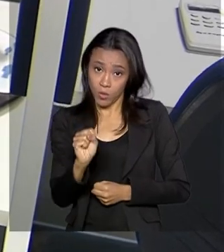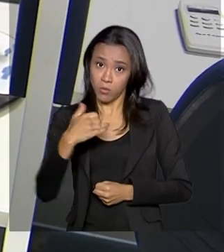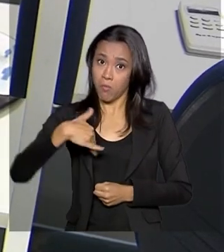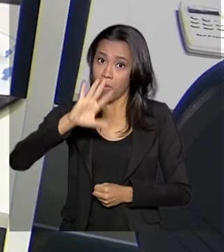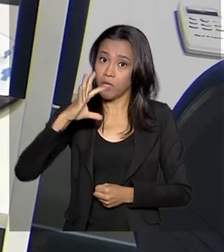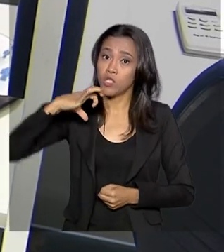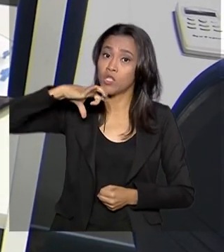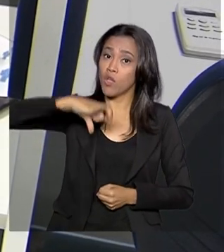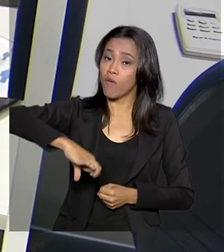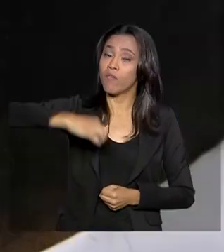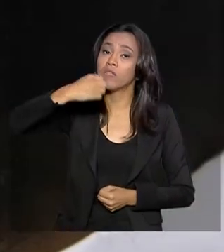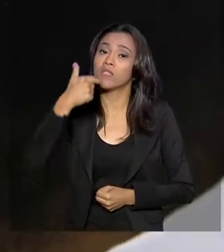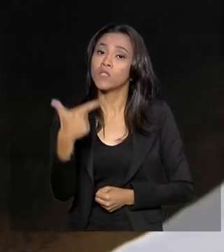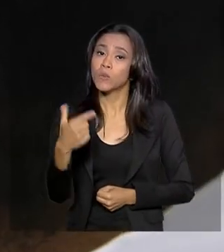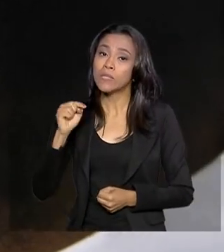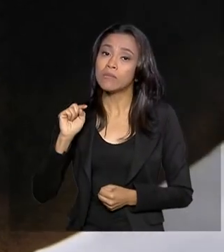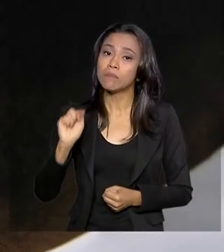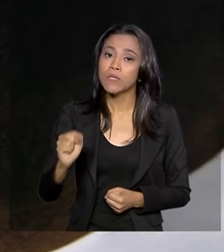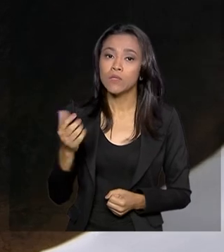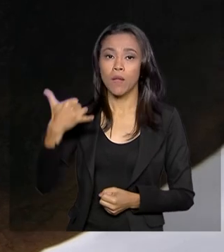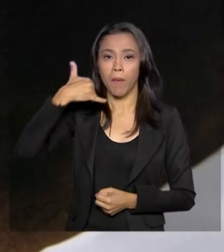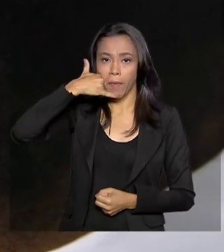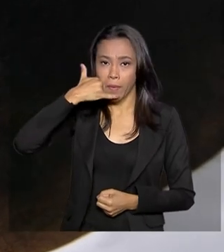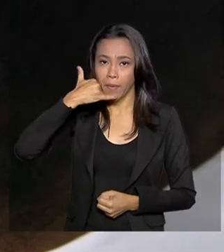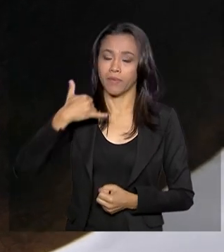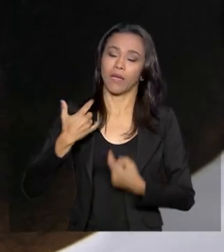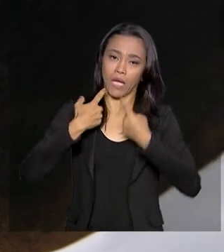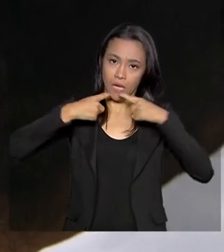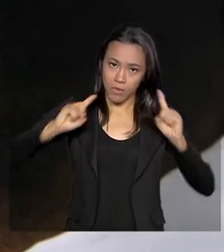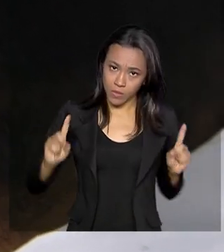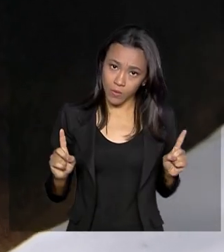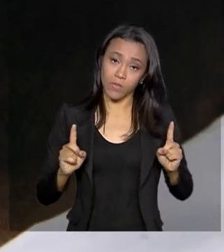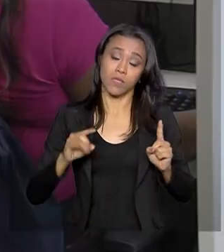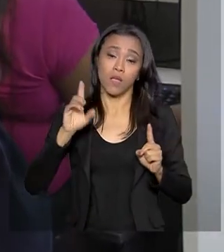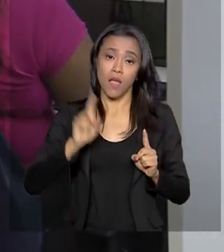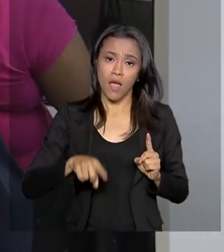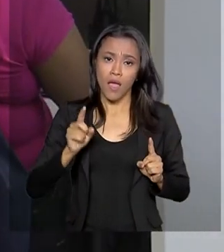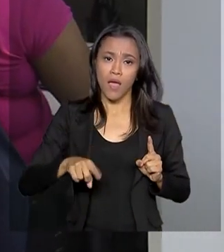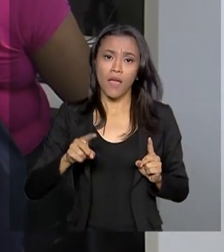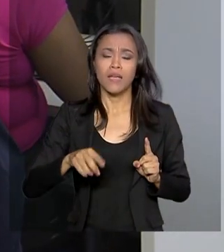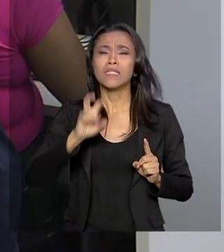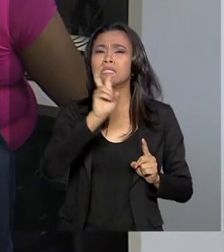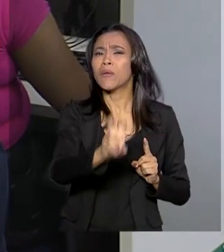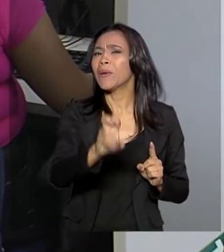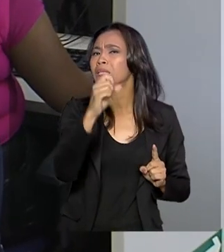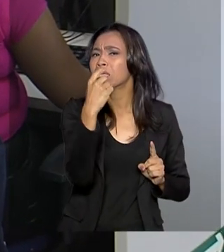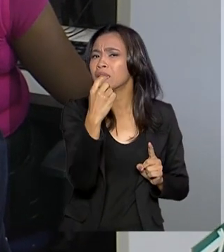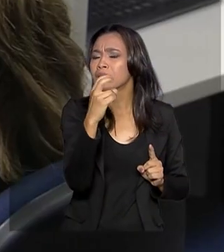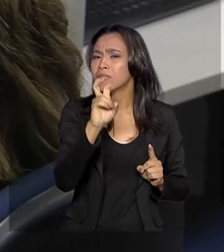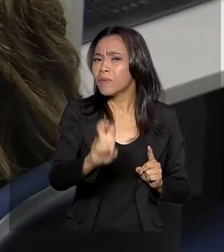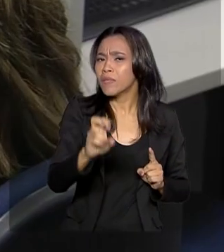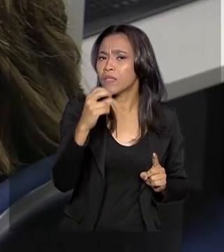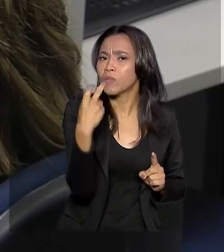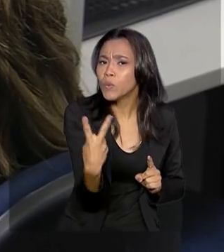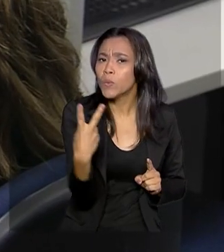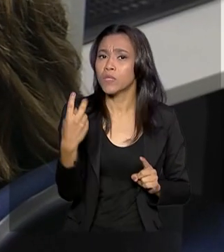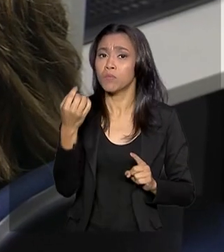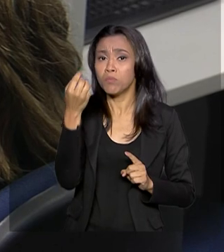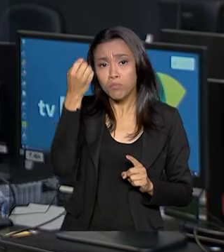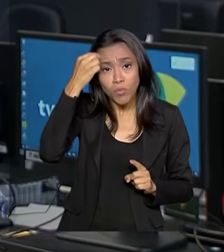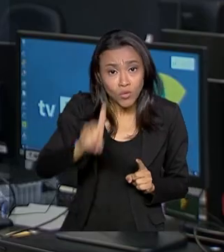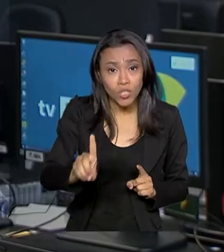mais de 92 mil ligações. Uma média de 252 notificações por dia, que incluem